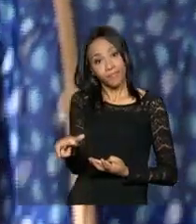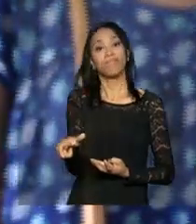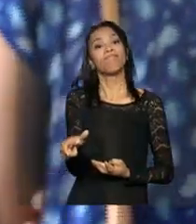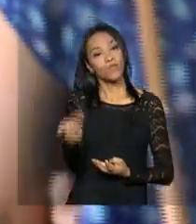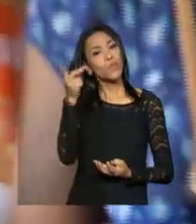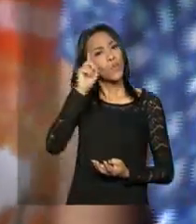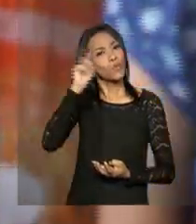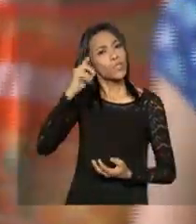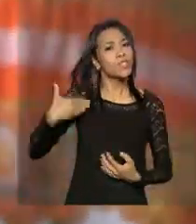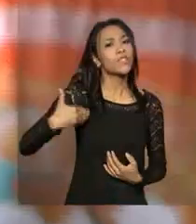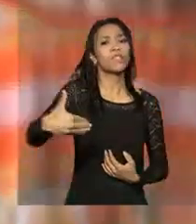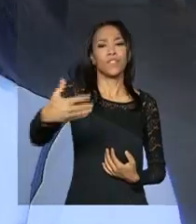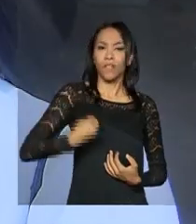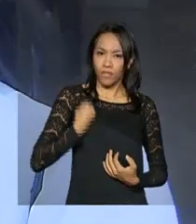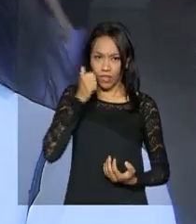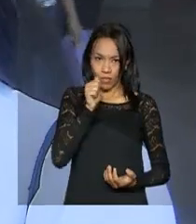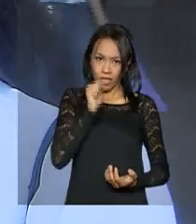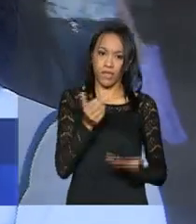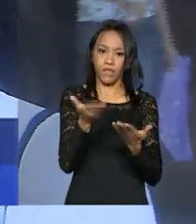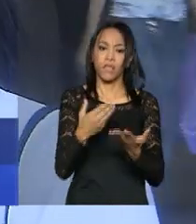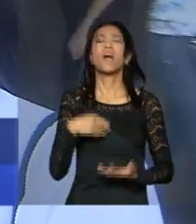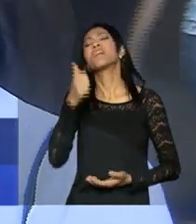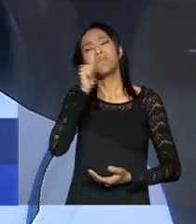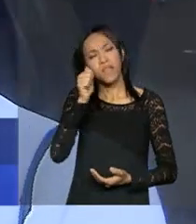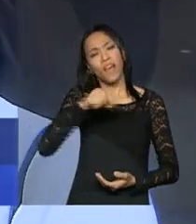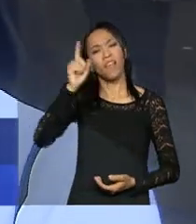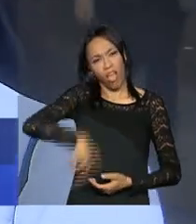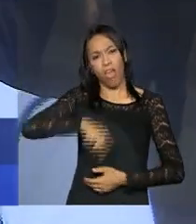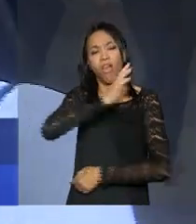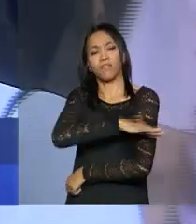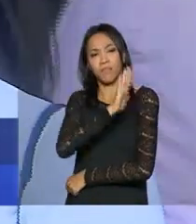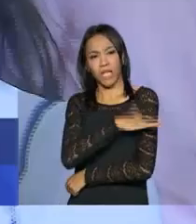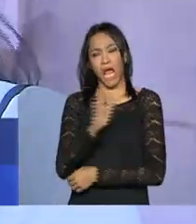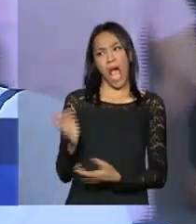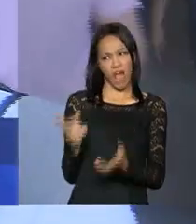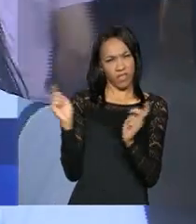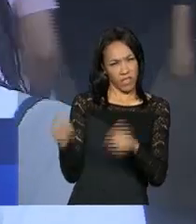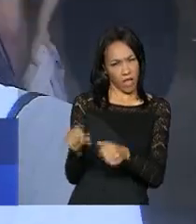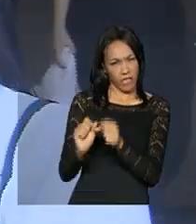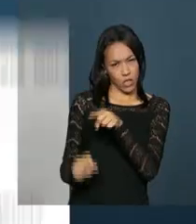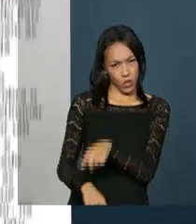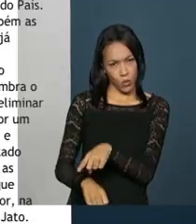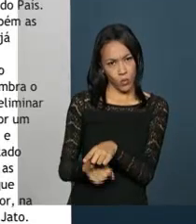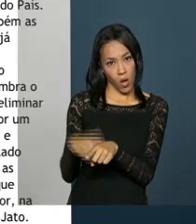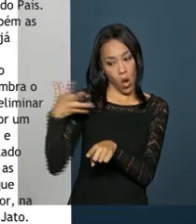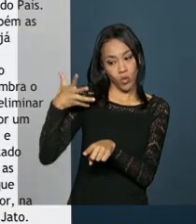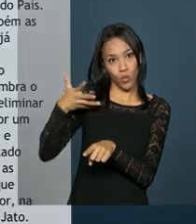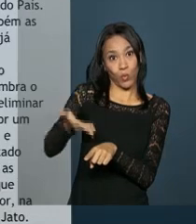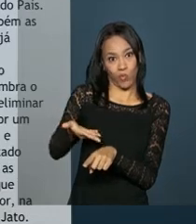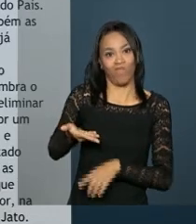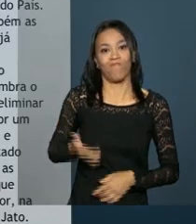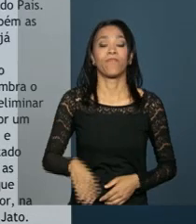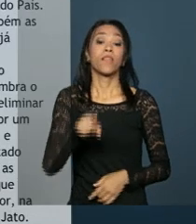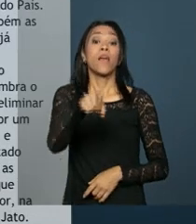do cotidiano das mulheres. A gente é muito discriminada em certas coisas que, ah, mas você dá conta de fazer isso? Esta semana, uma